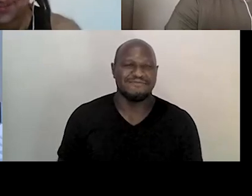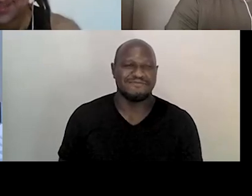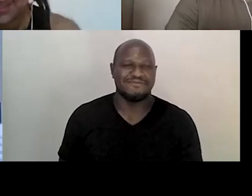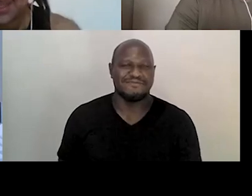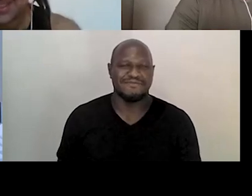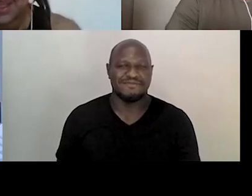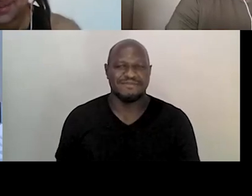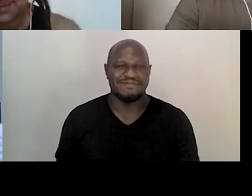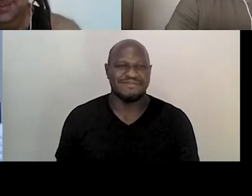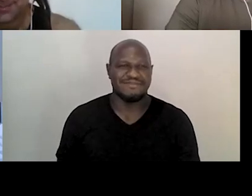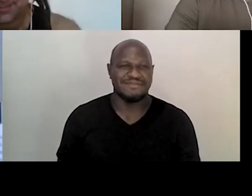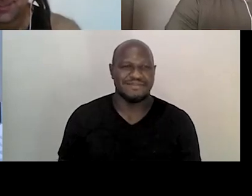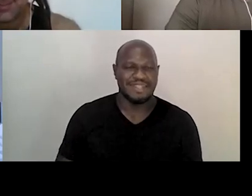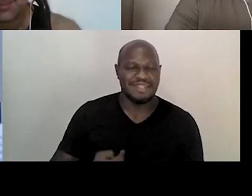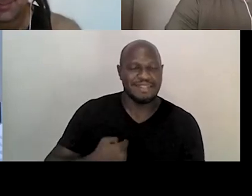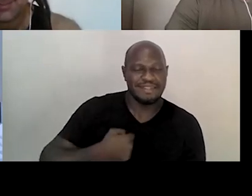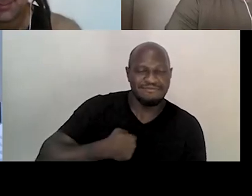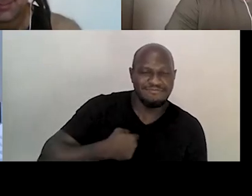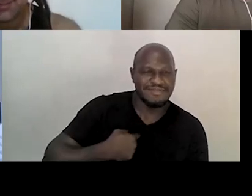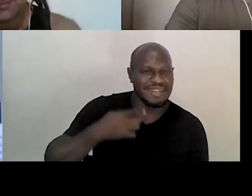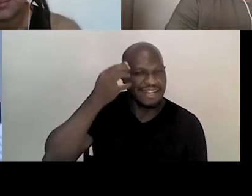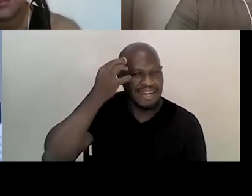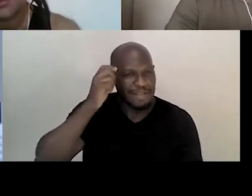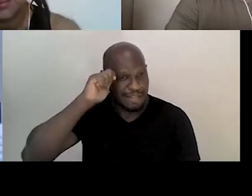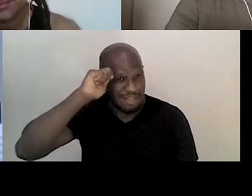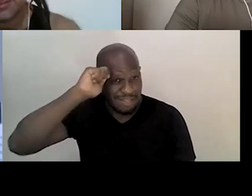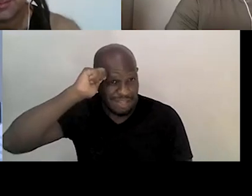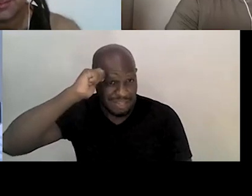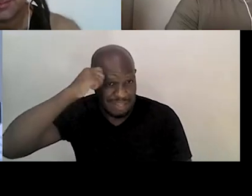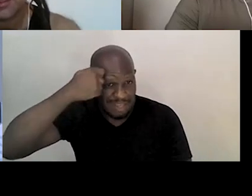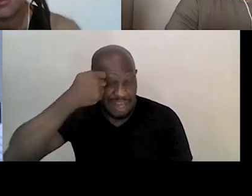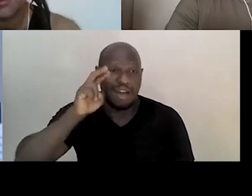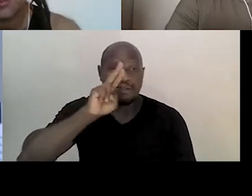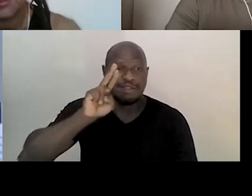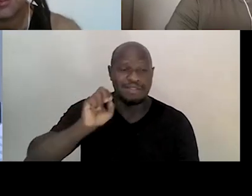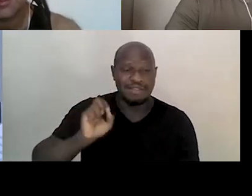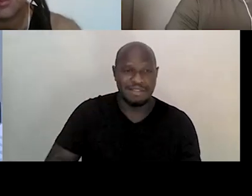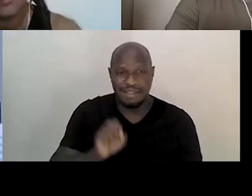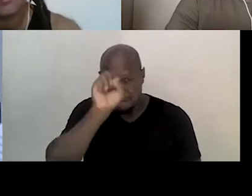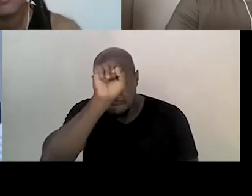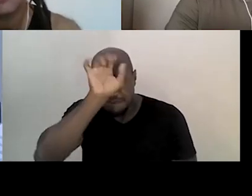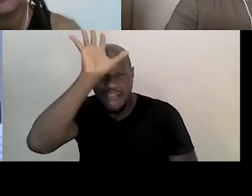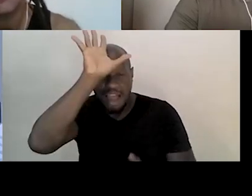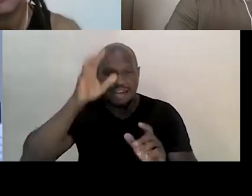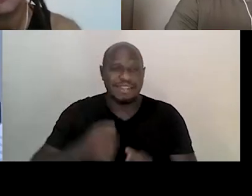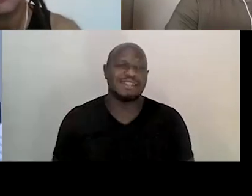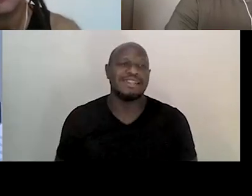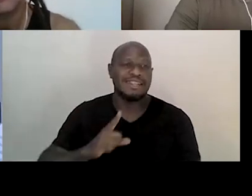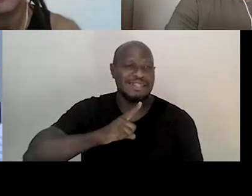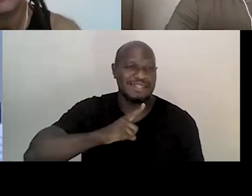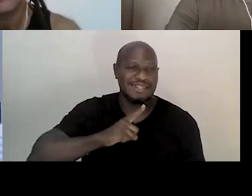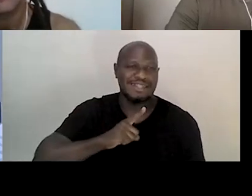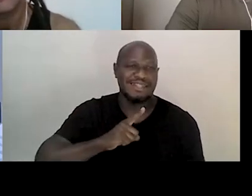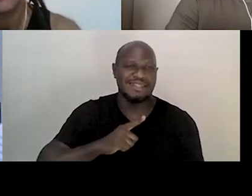Eu tenho cabelos pretos, estou usando um black power, estou aqui com uma